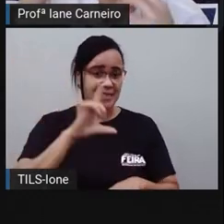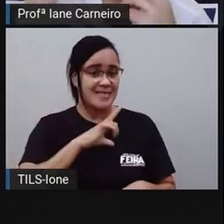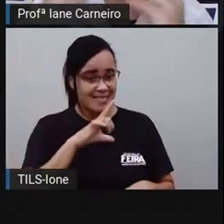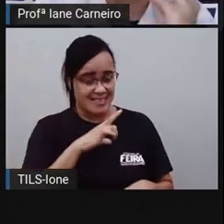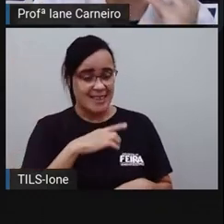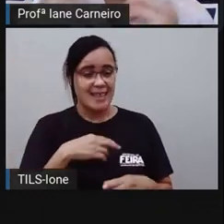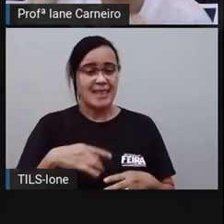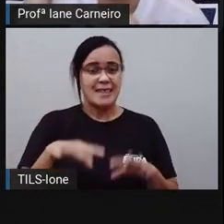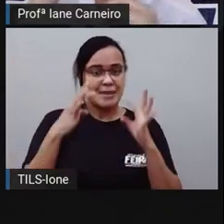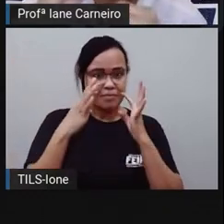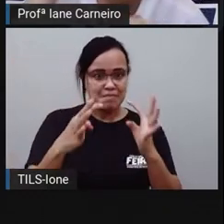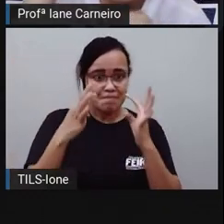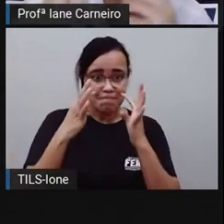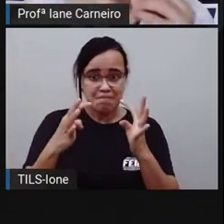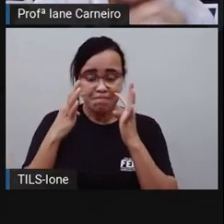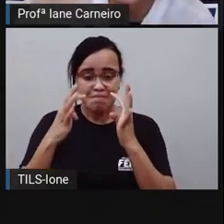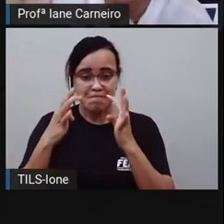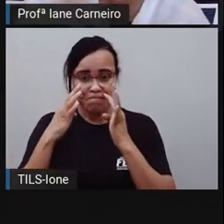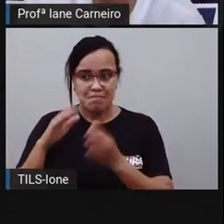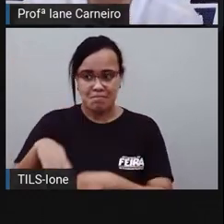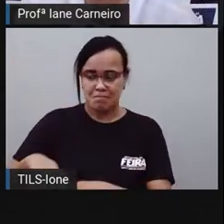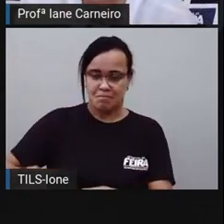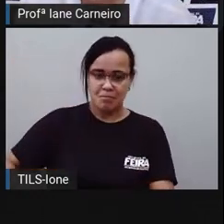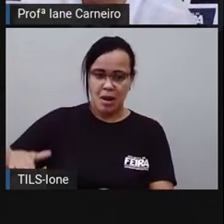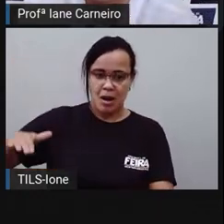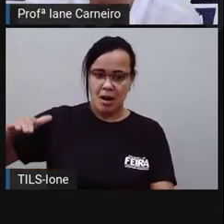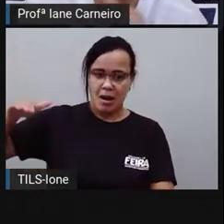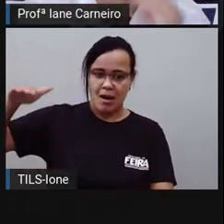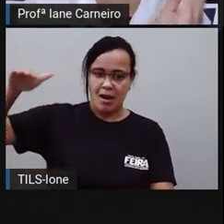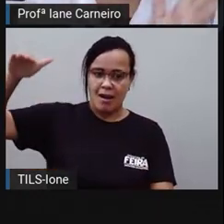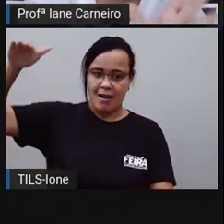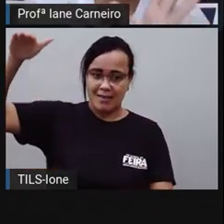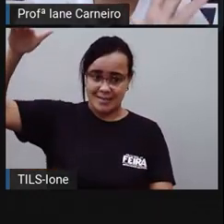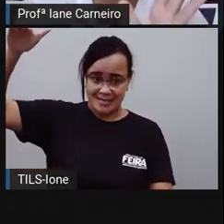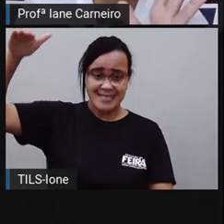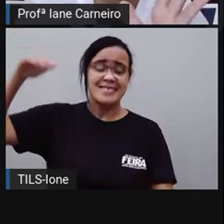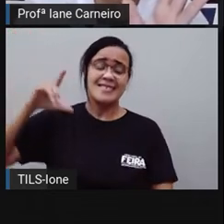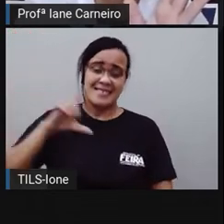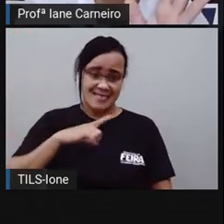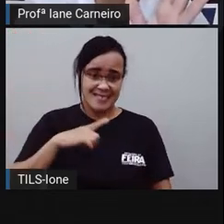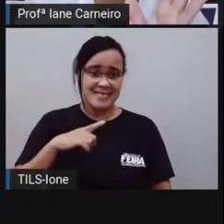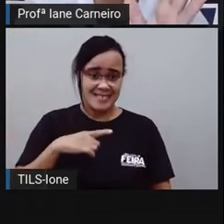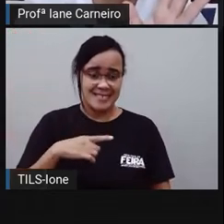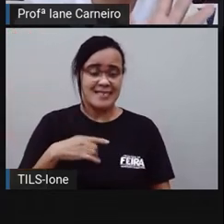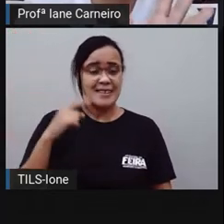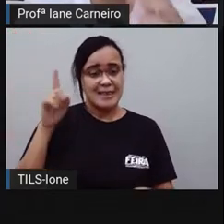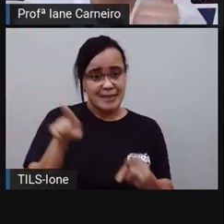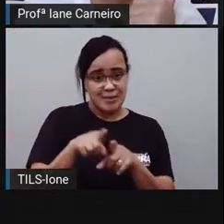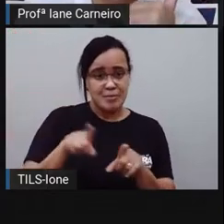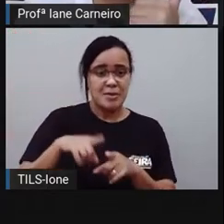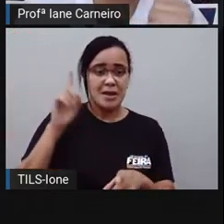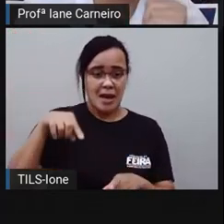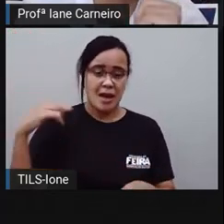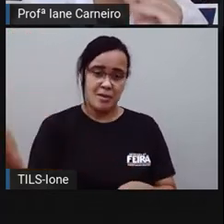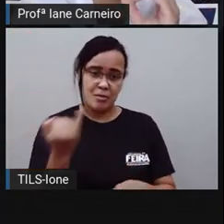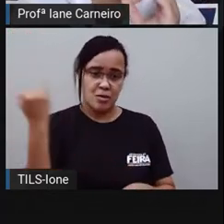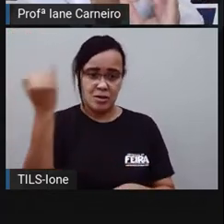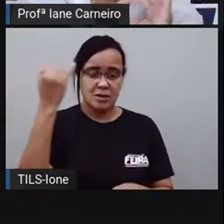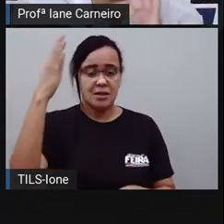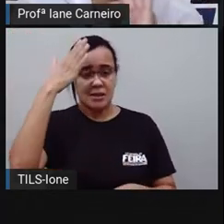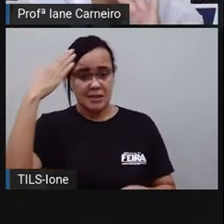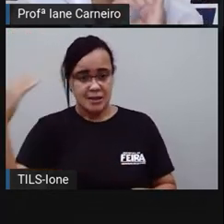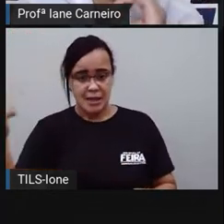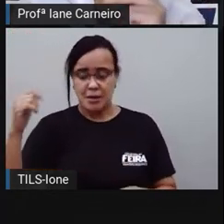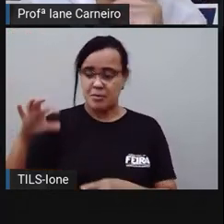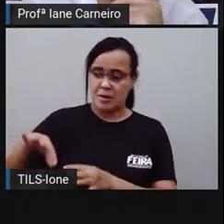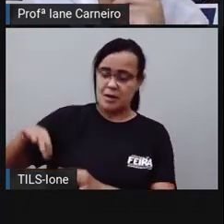acompanhar aí o quanto você está crescendo a cada mês, né? E vale saber qual é a sua altura. O